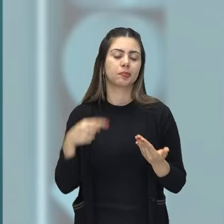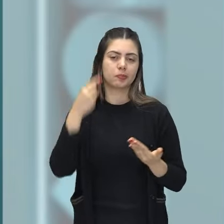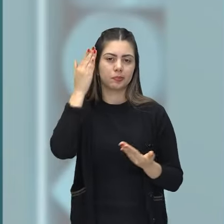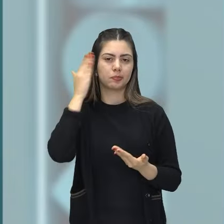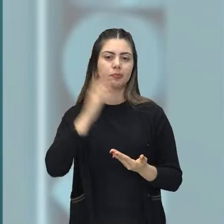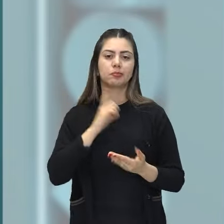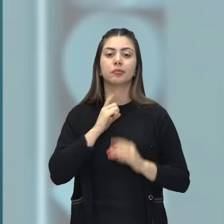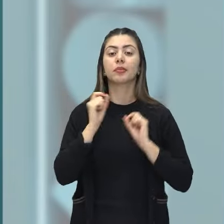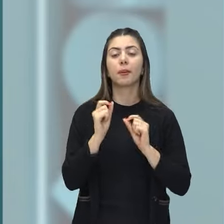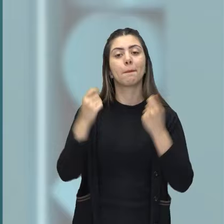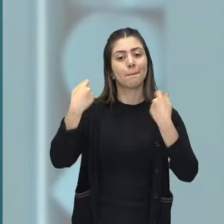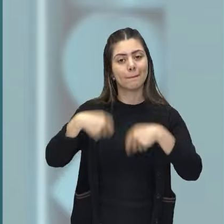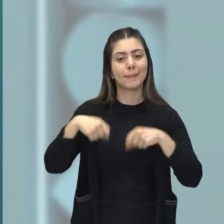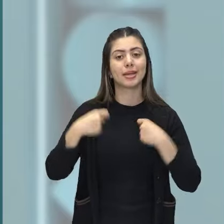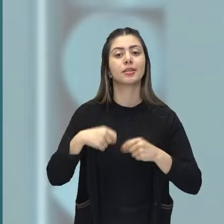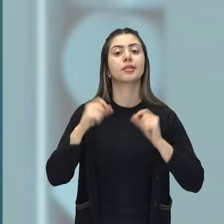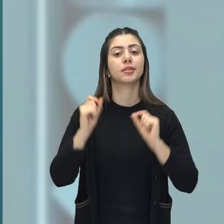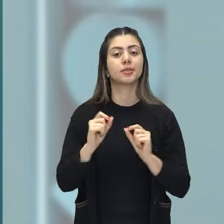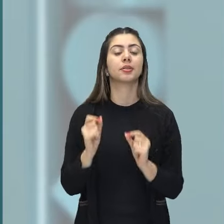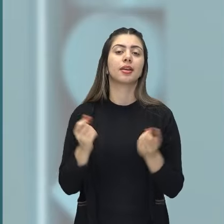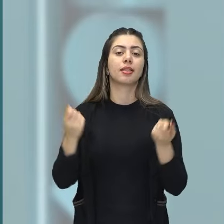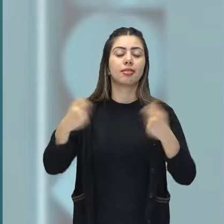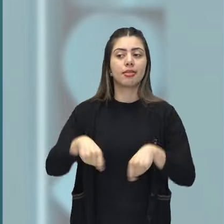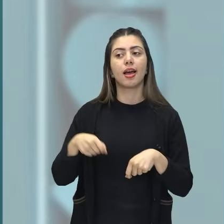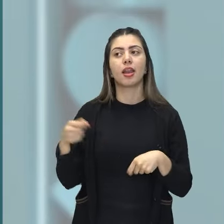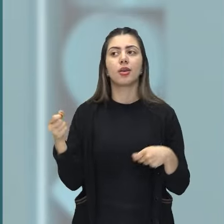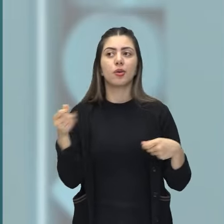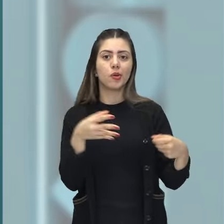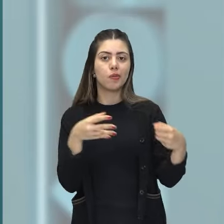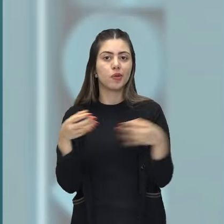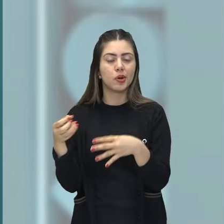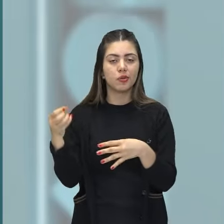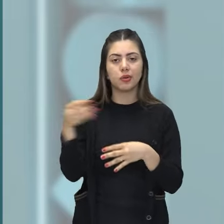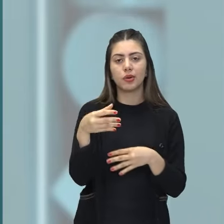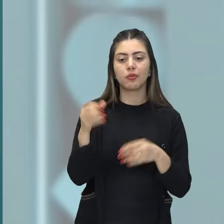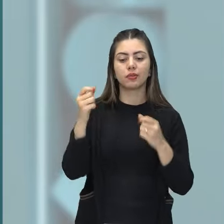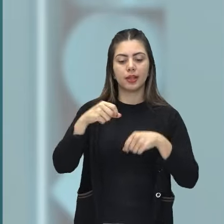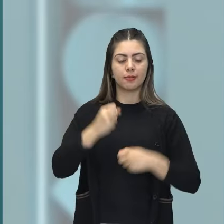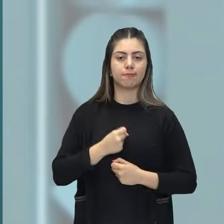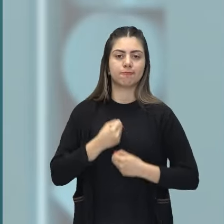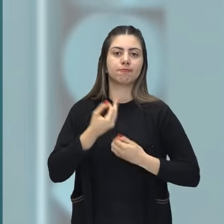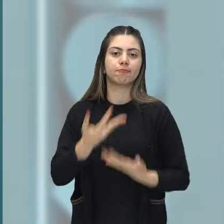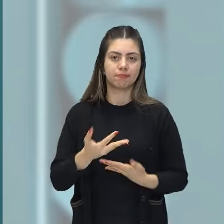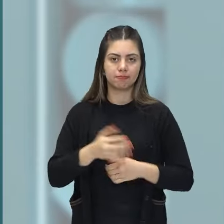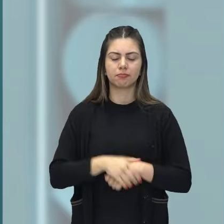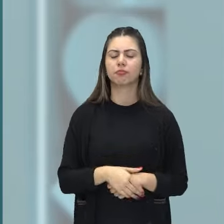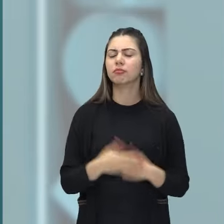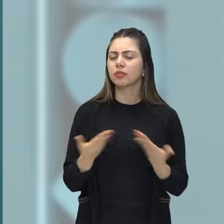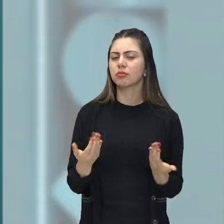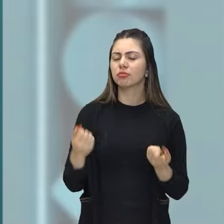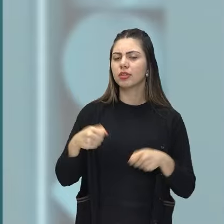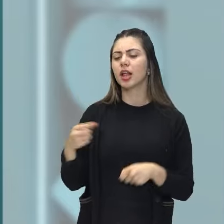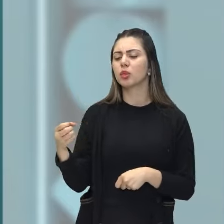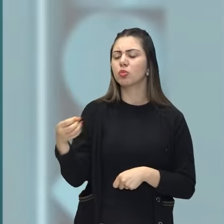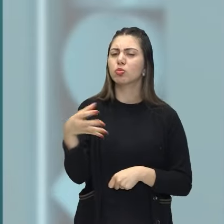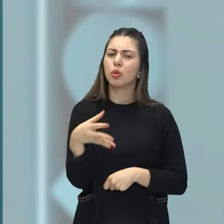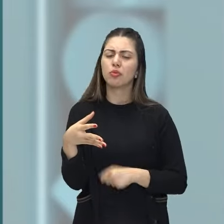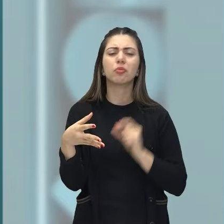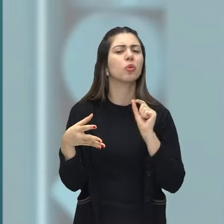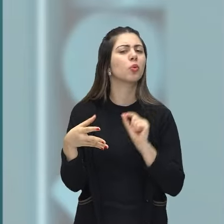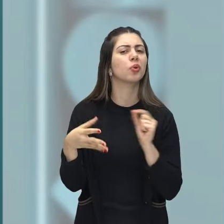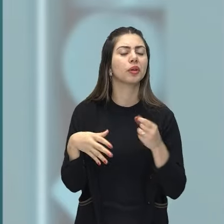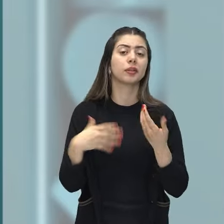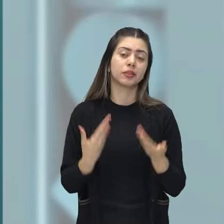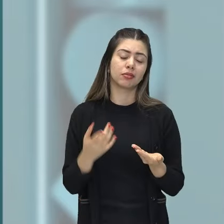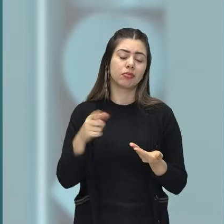vamos ter a necessidade de novas formas de expressar. Essas novas formas, eu digo para vocês que é